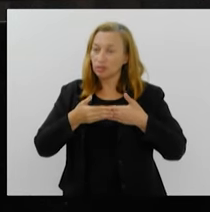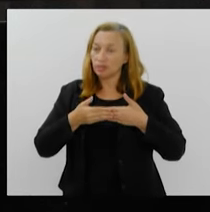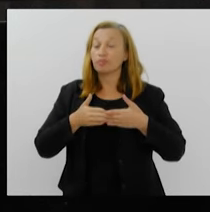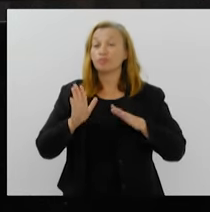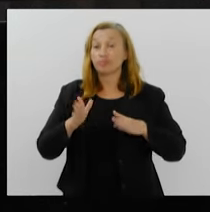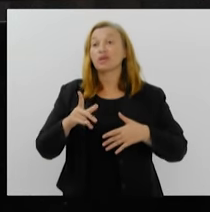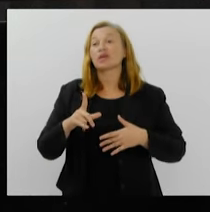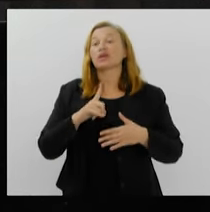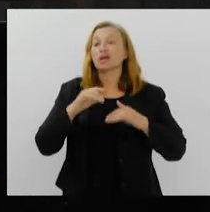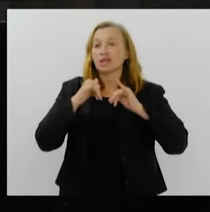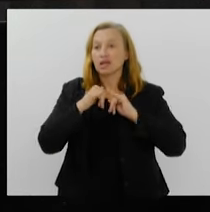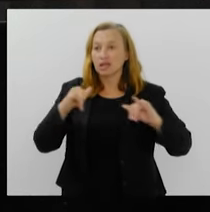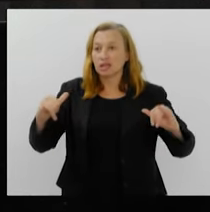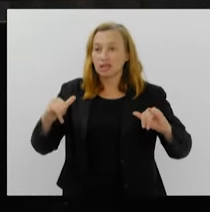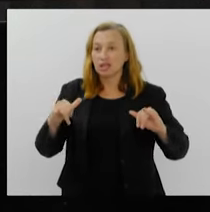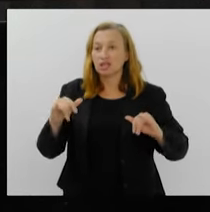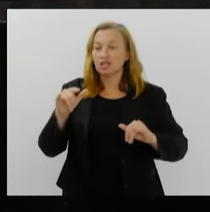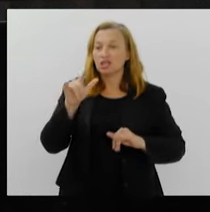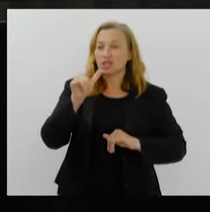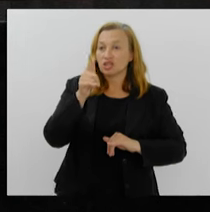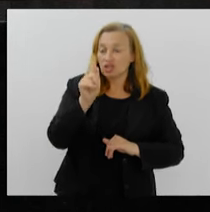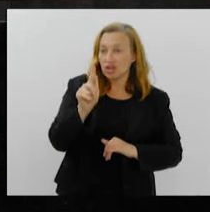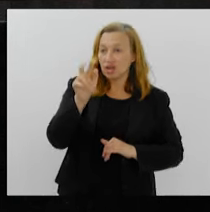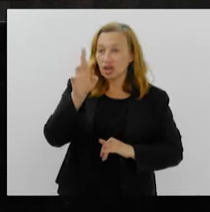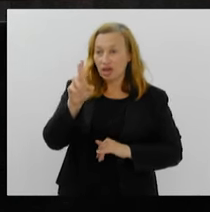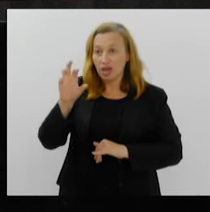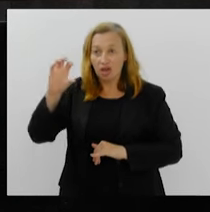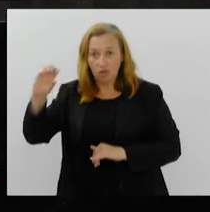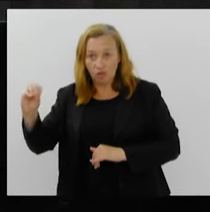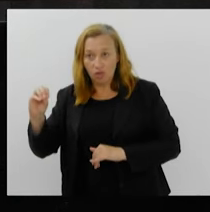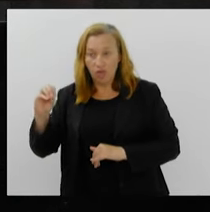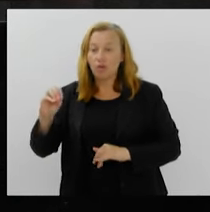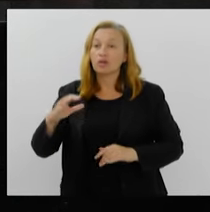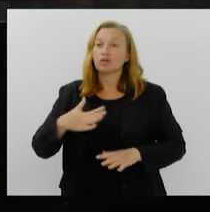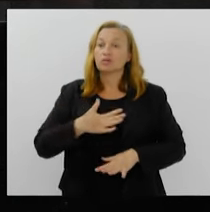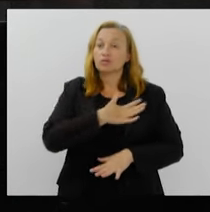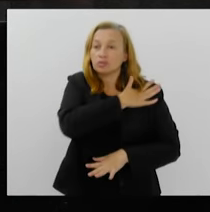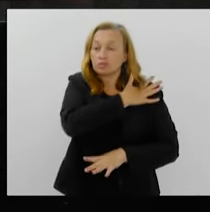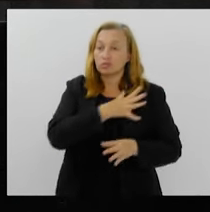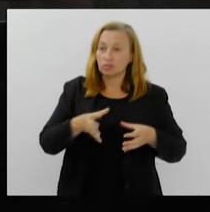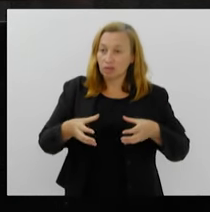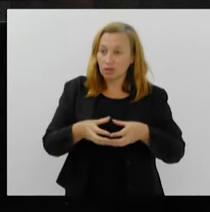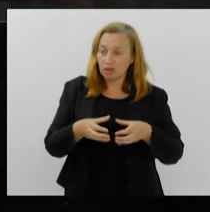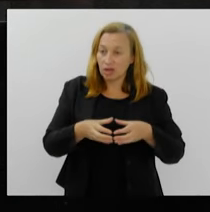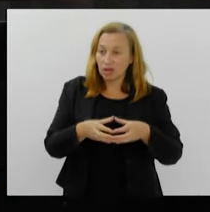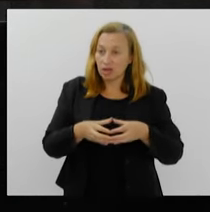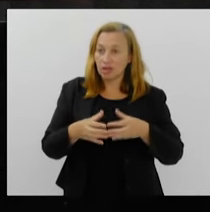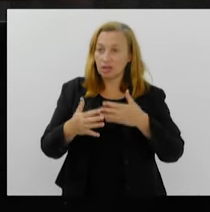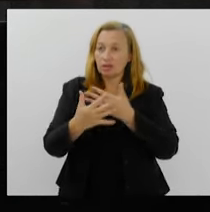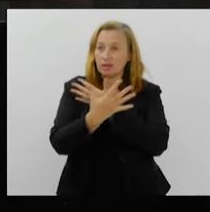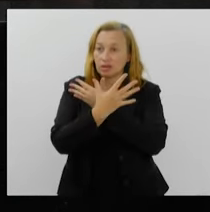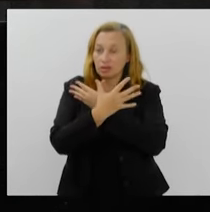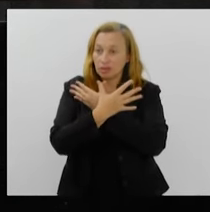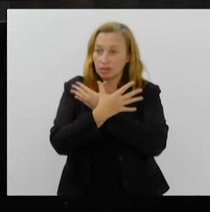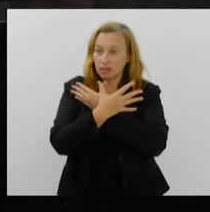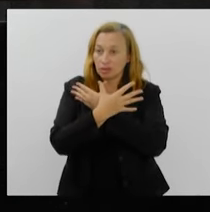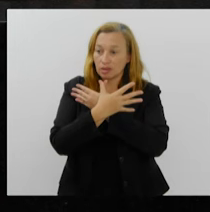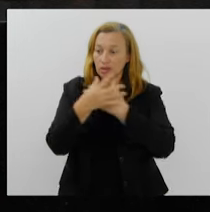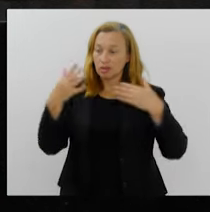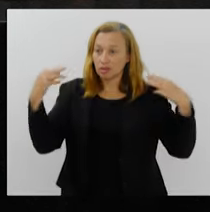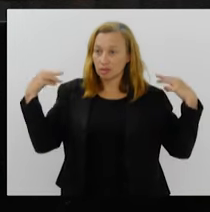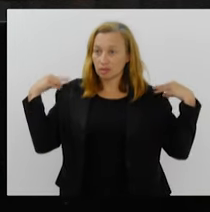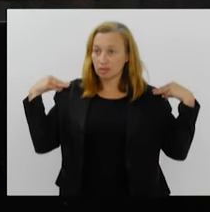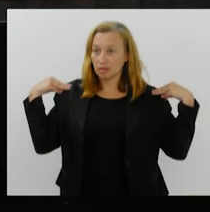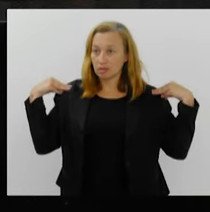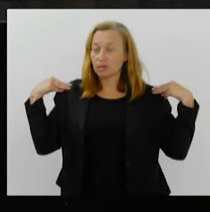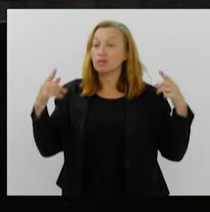permite que as forças militares de Exército Marinho e Aeronáutica também tenham